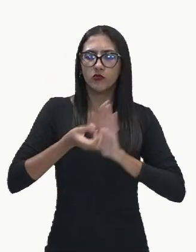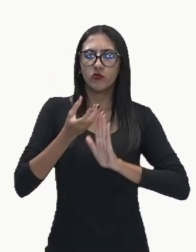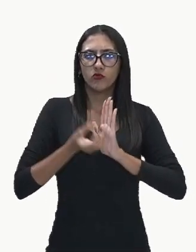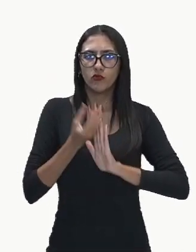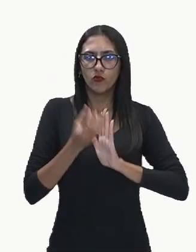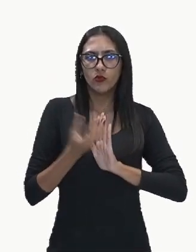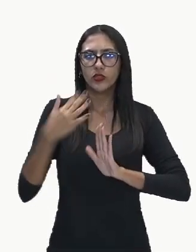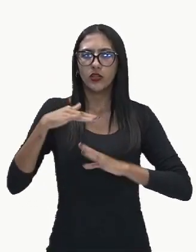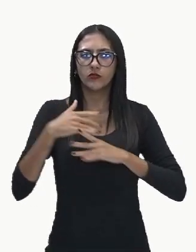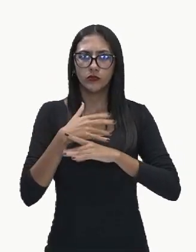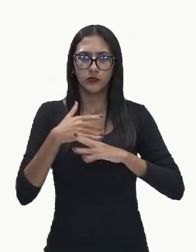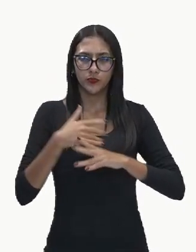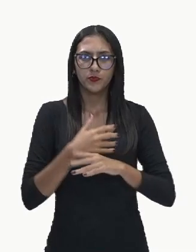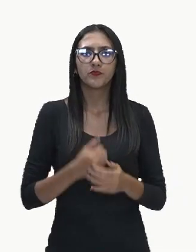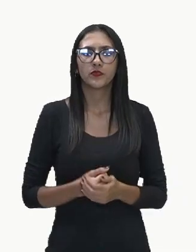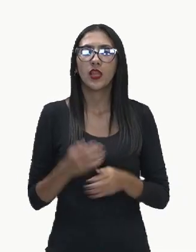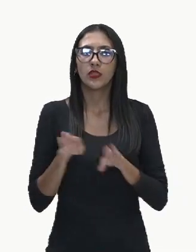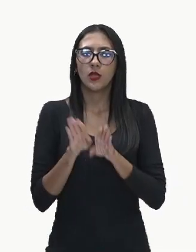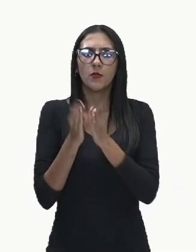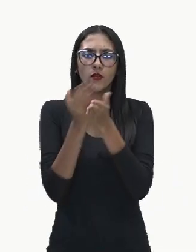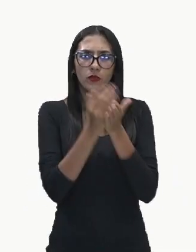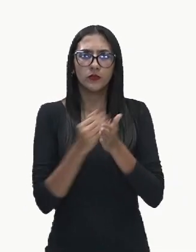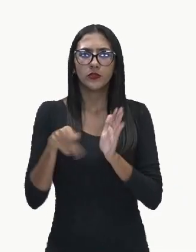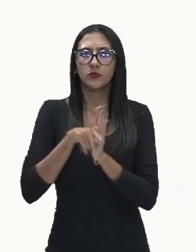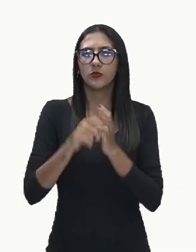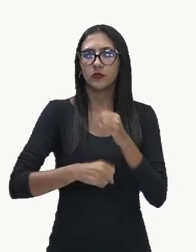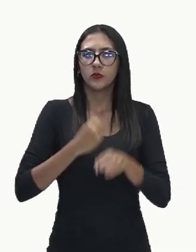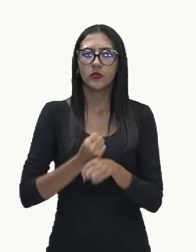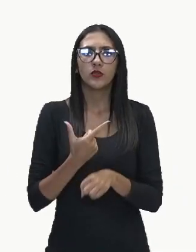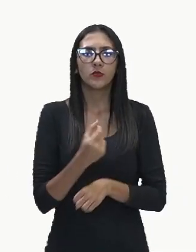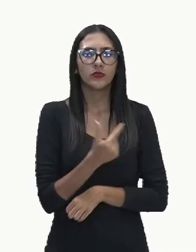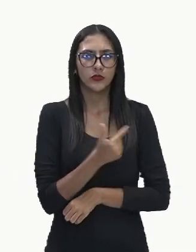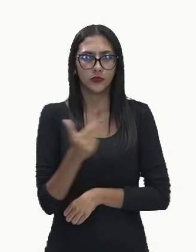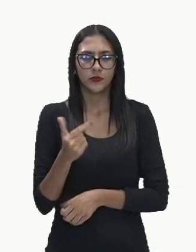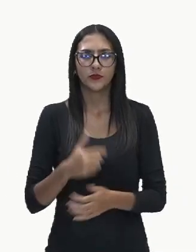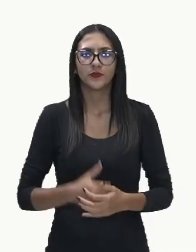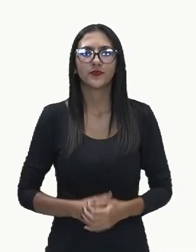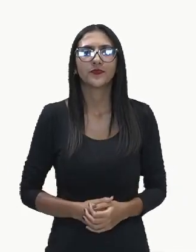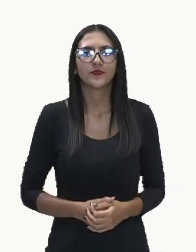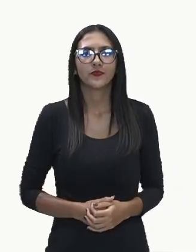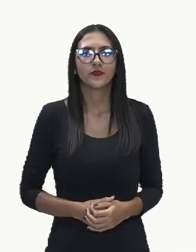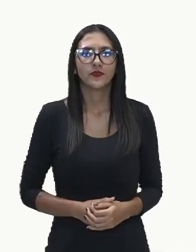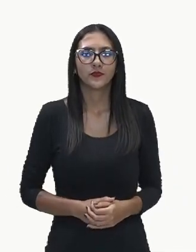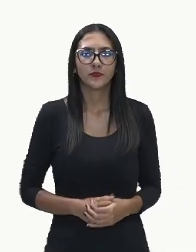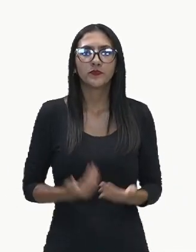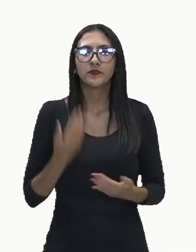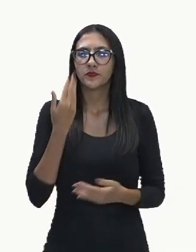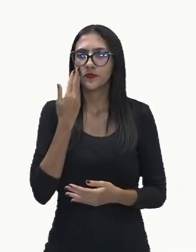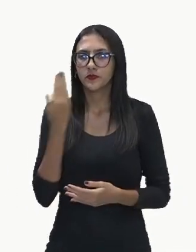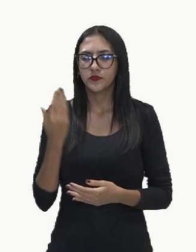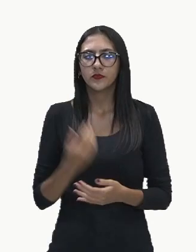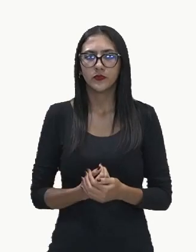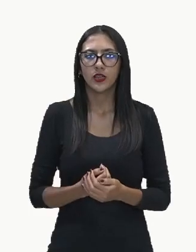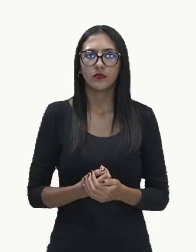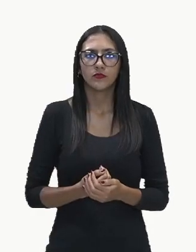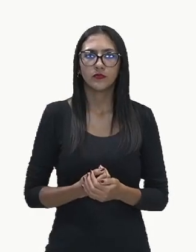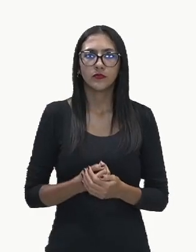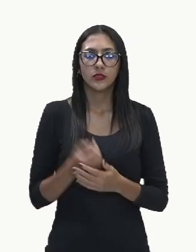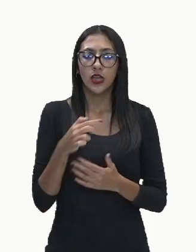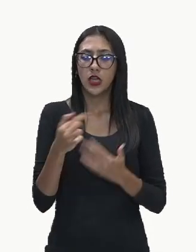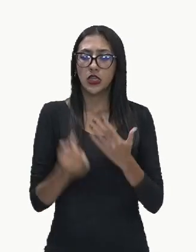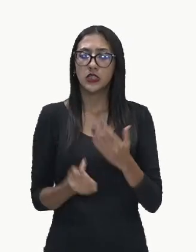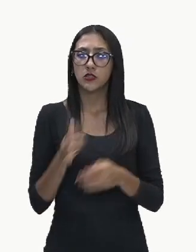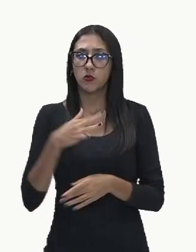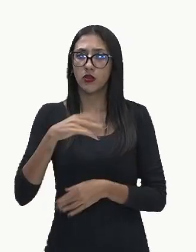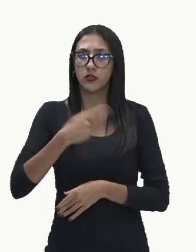as medições aqui do ano de 2022. Então, observem que nós temos aqui as cinco regiões administrativas do